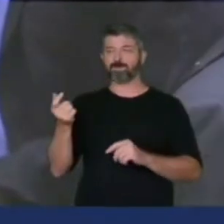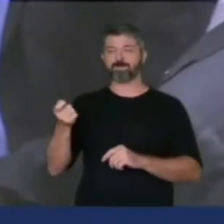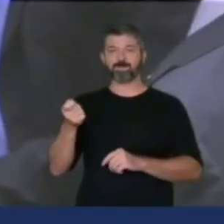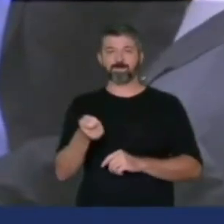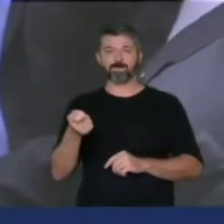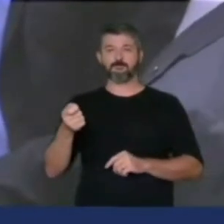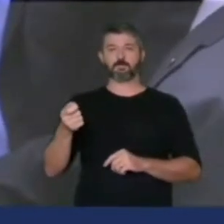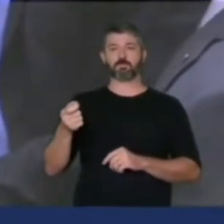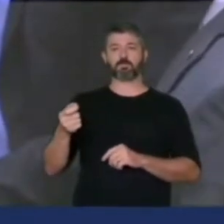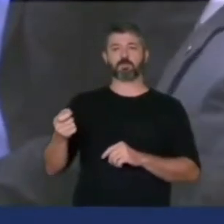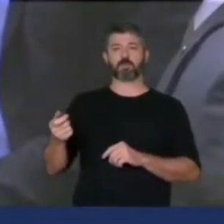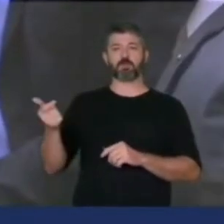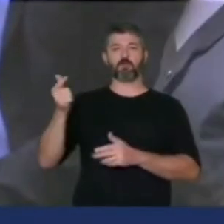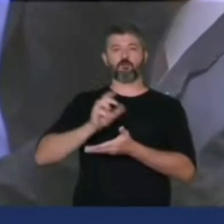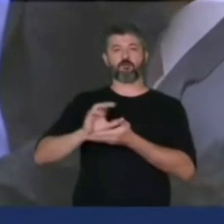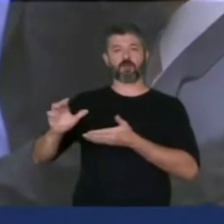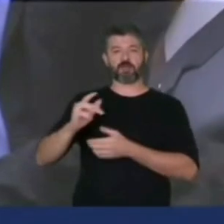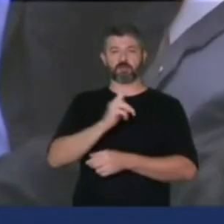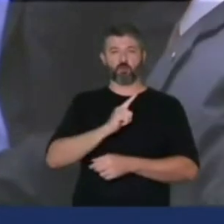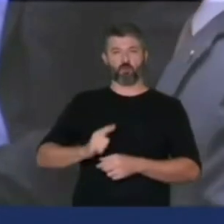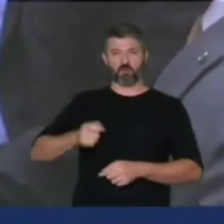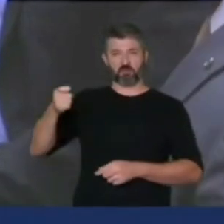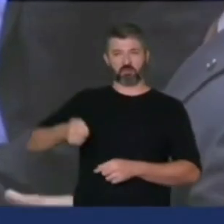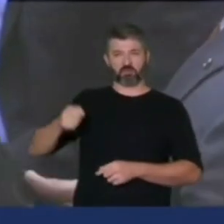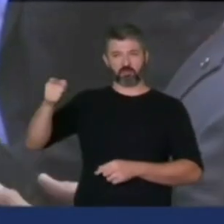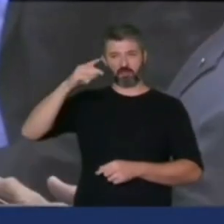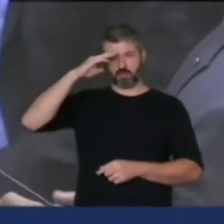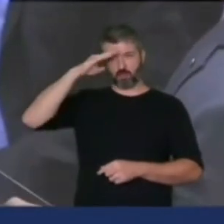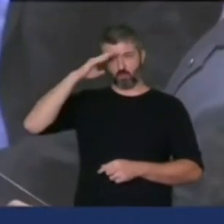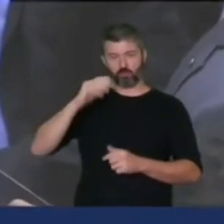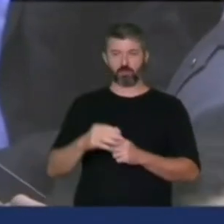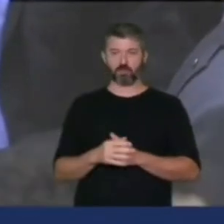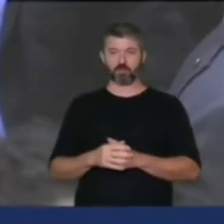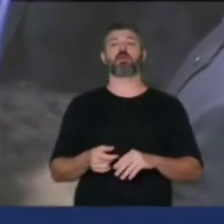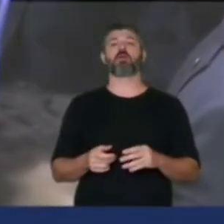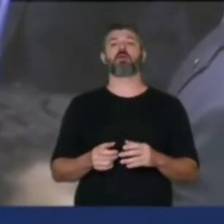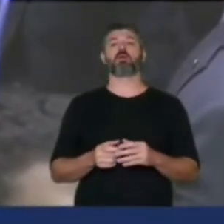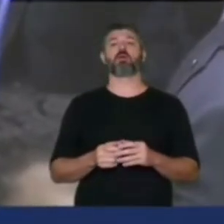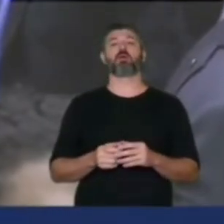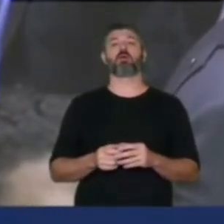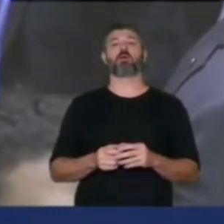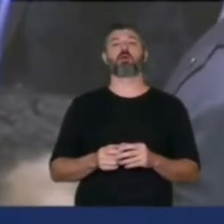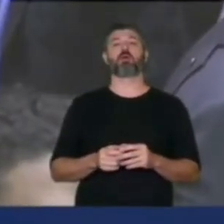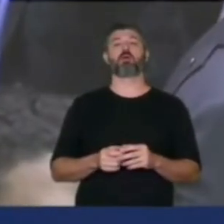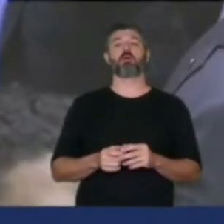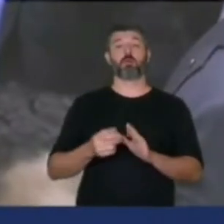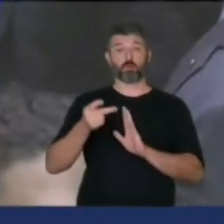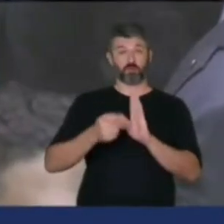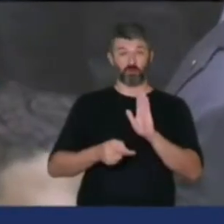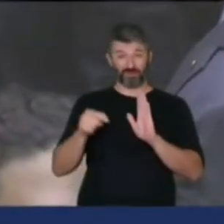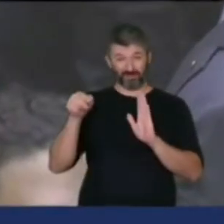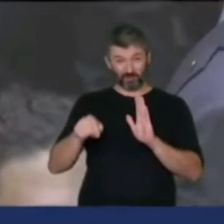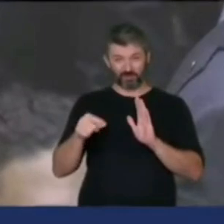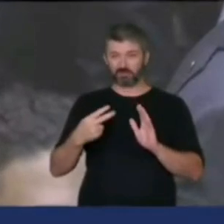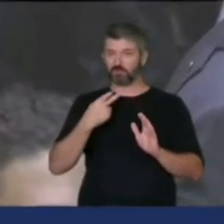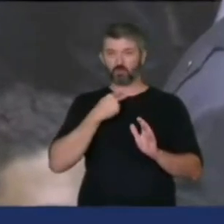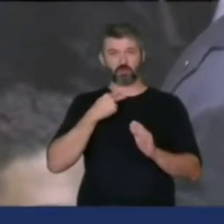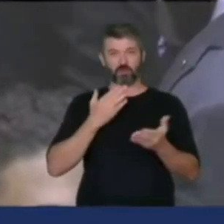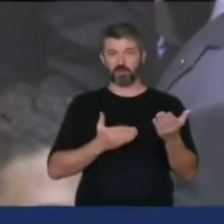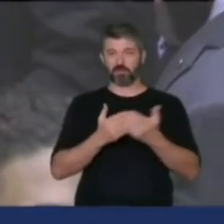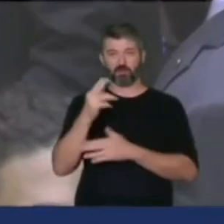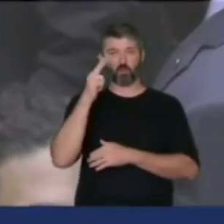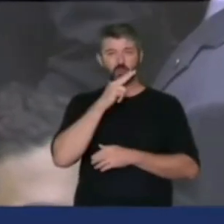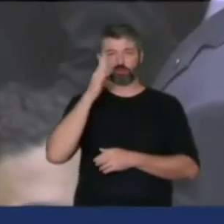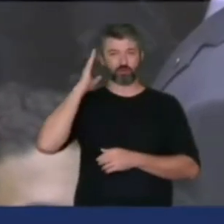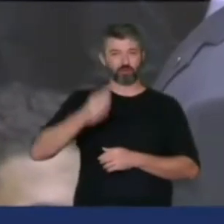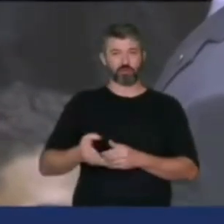refinanciamento à ditadura cubana. Não só por isso, mas também porque um projeto desse, ele não pode ser aprovado à urgência